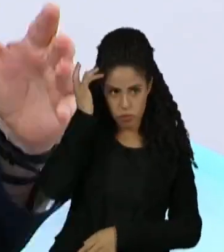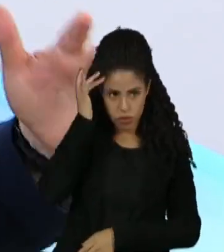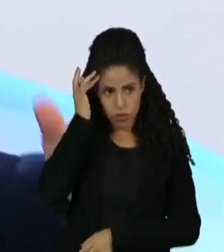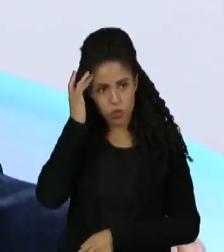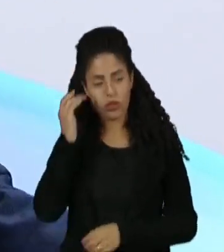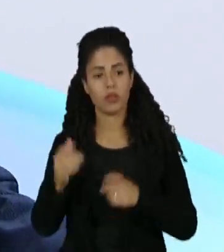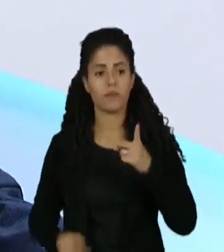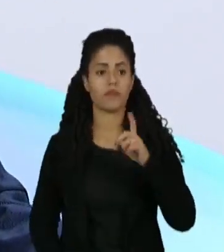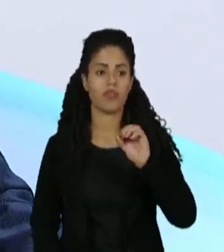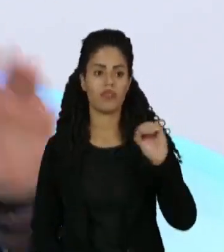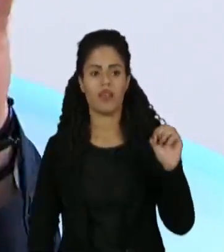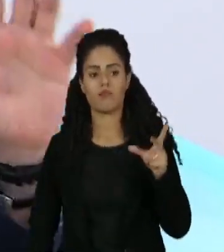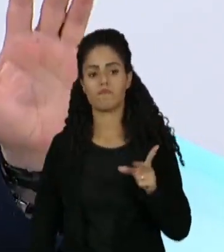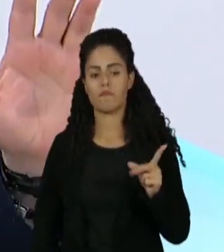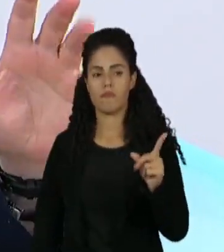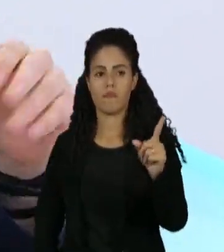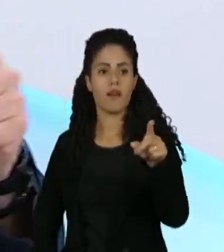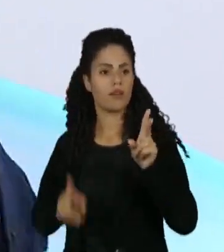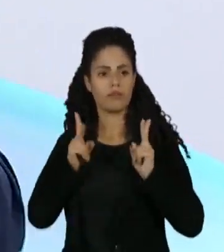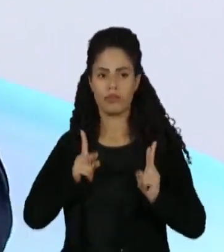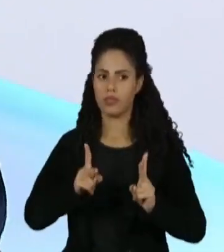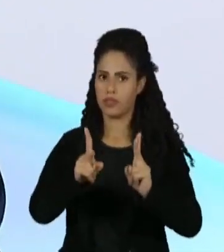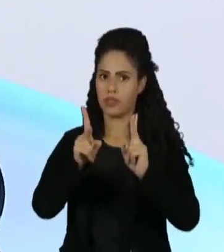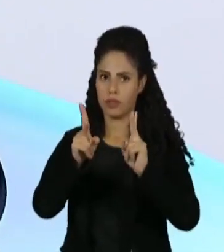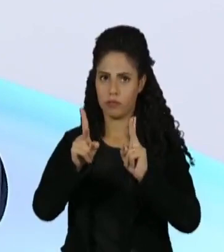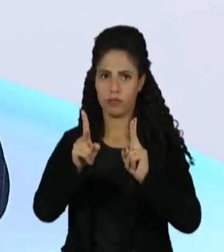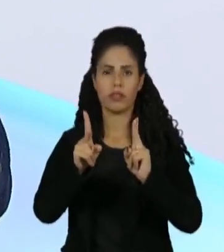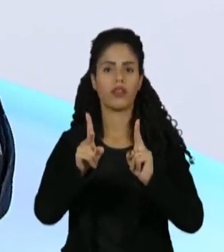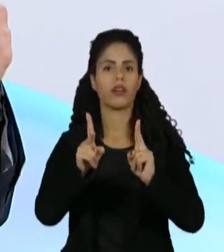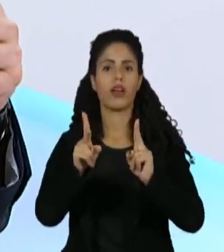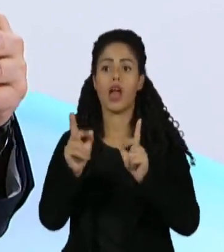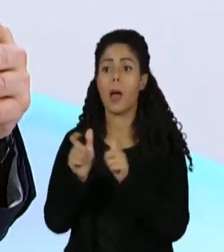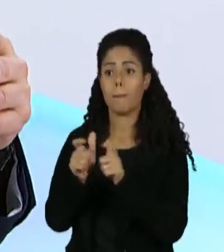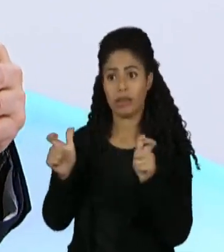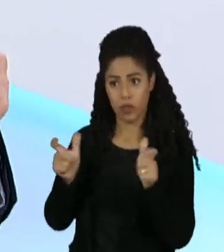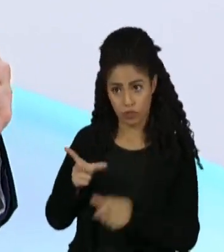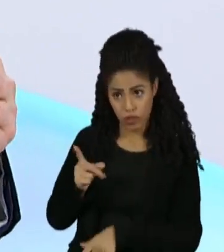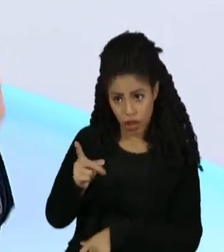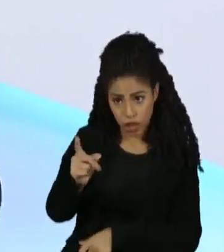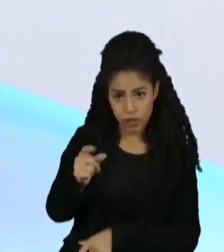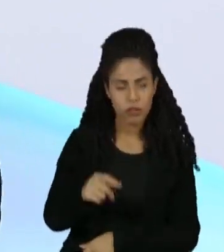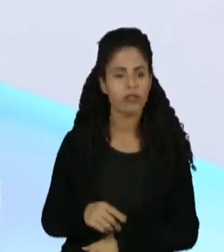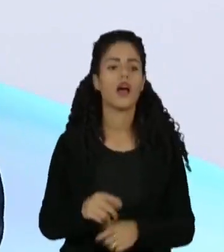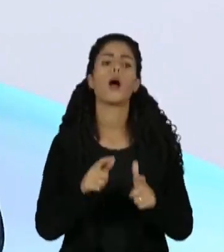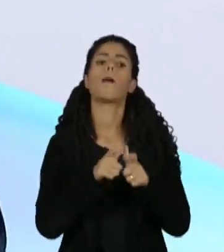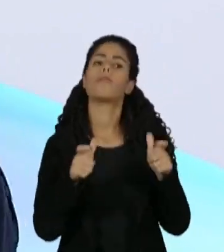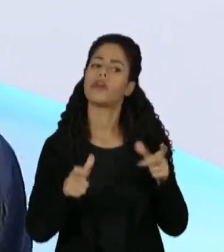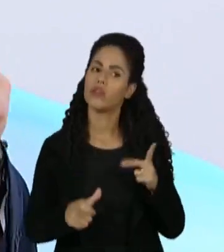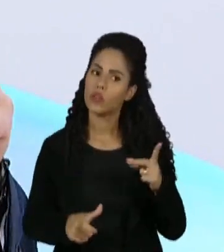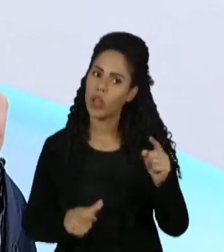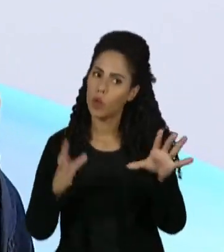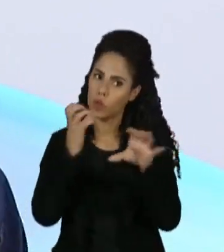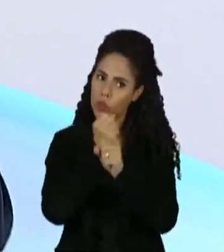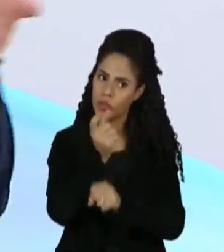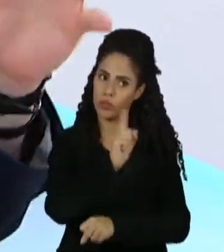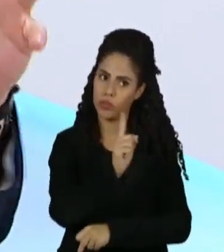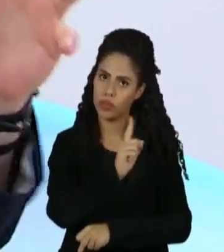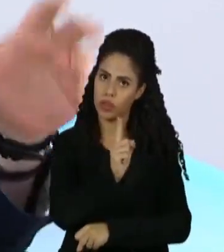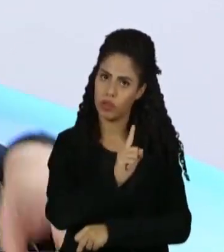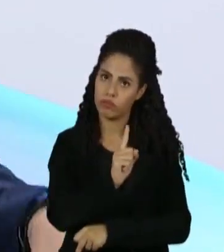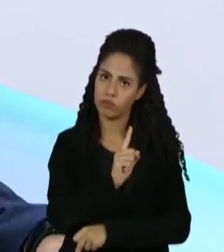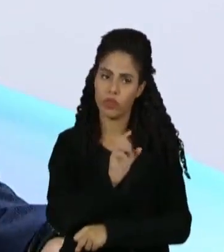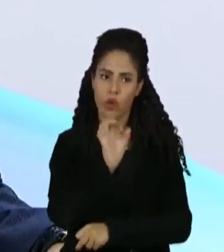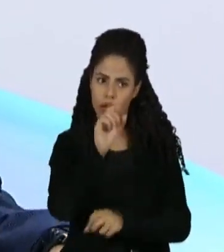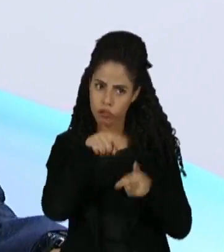eleitos. Há uma renovação. Sempre foi assim. A maioria ainda é vitalícia. E nós temos... A maioria, mas não a totalidade, como você tinha mencionado,